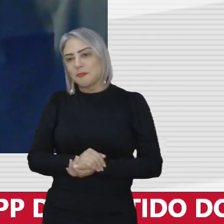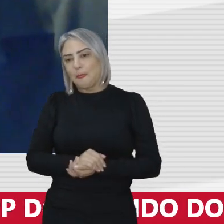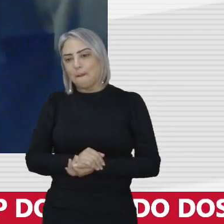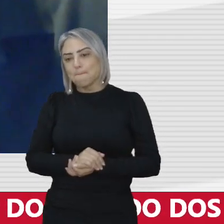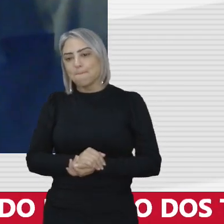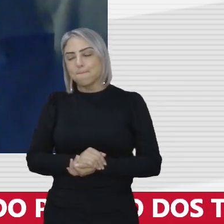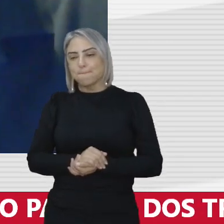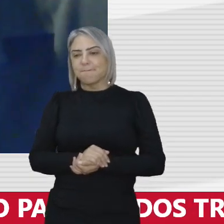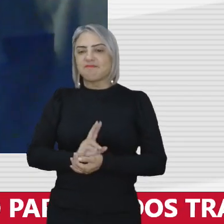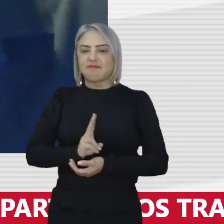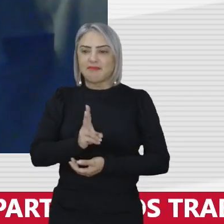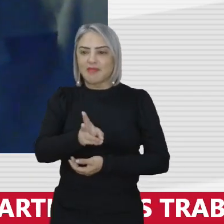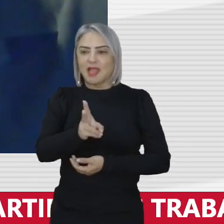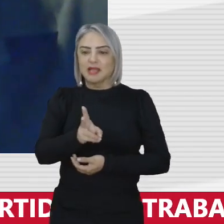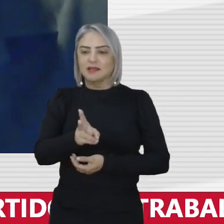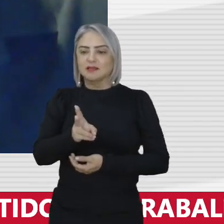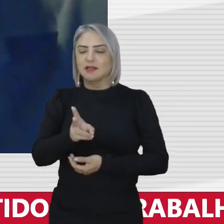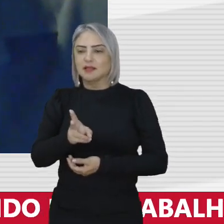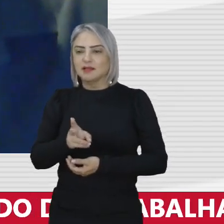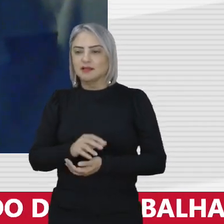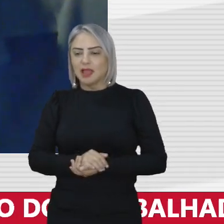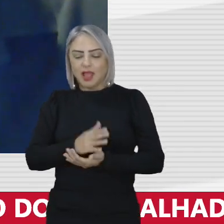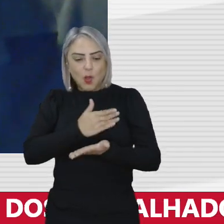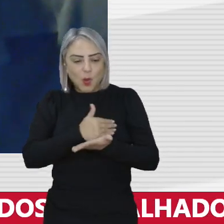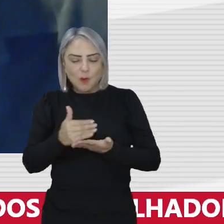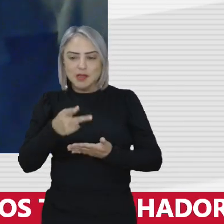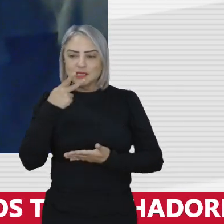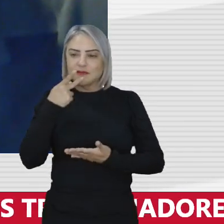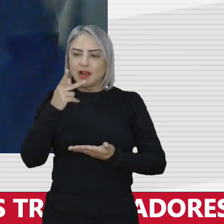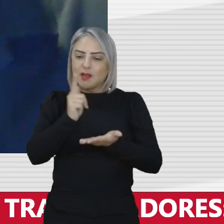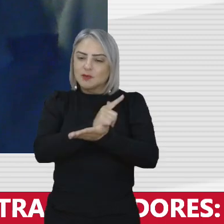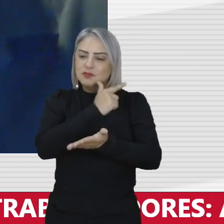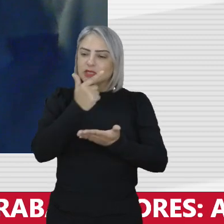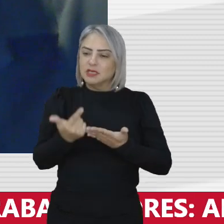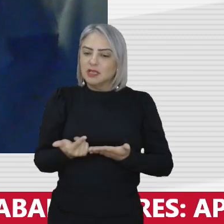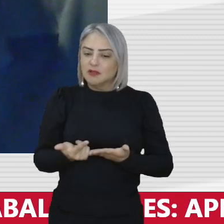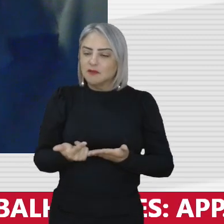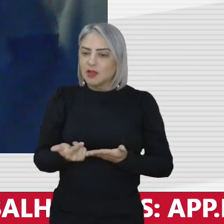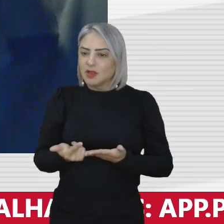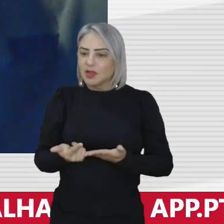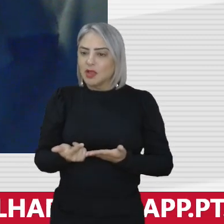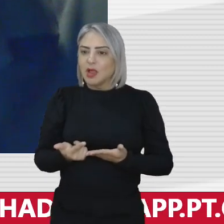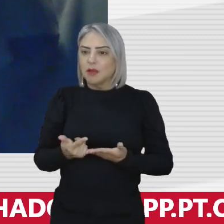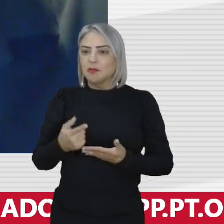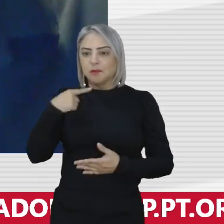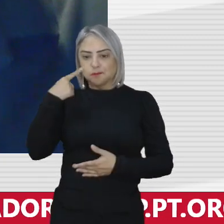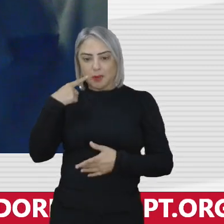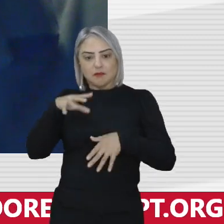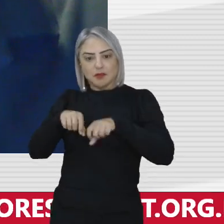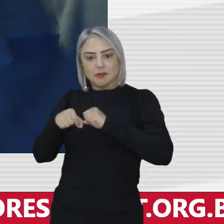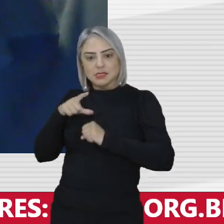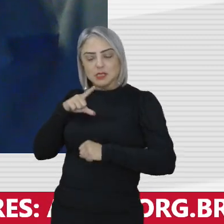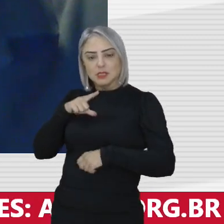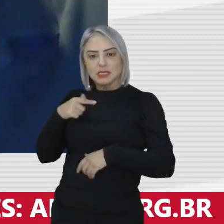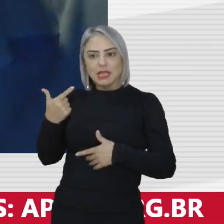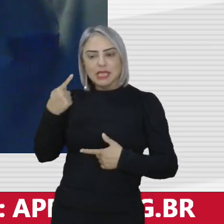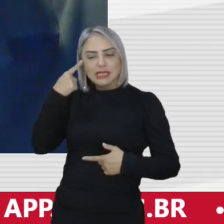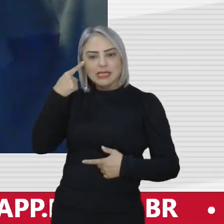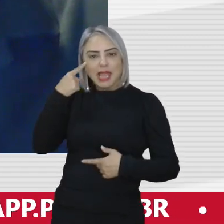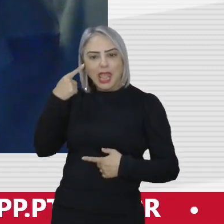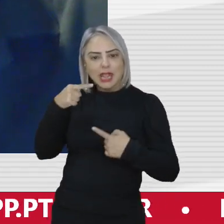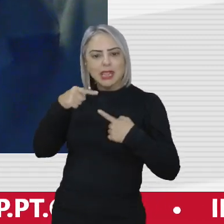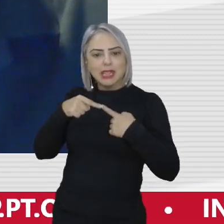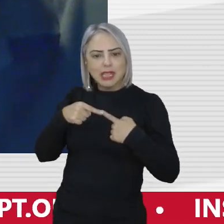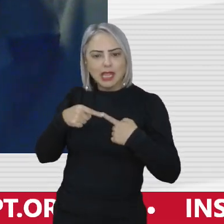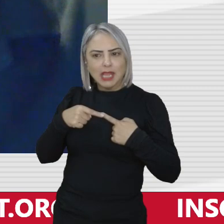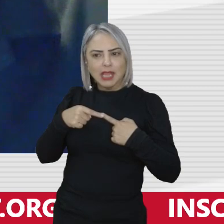deveria estou devendo numa próxima a vai começar falando dos seus livros porque você além de ser um advogado realmente é um cidadão que tem ideias como